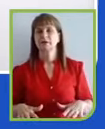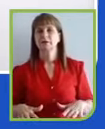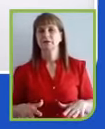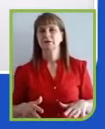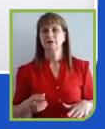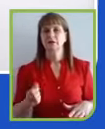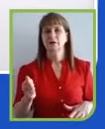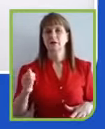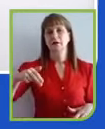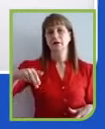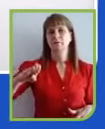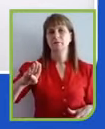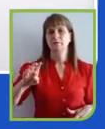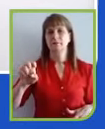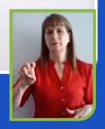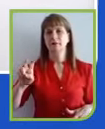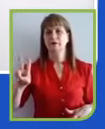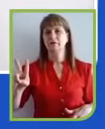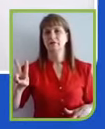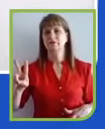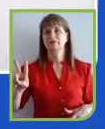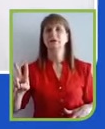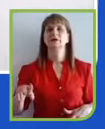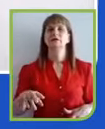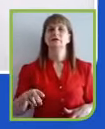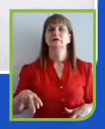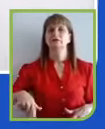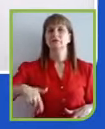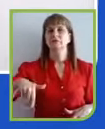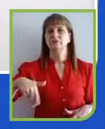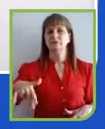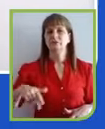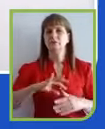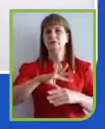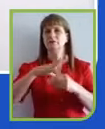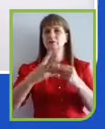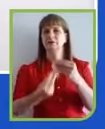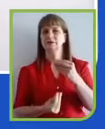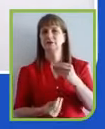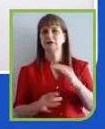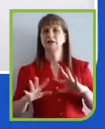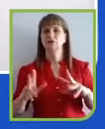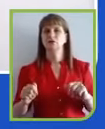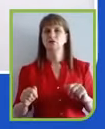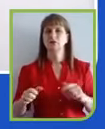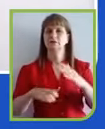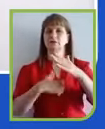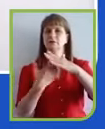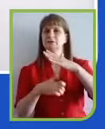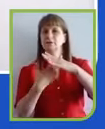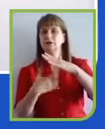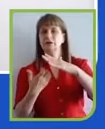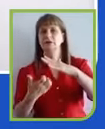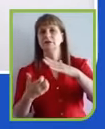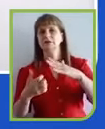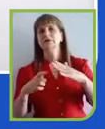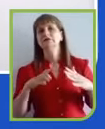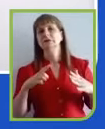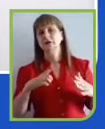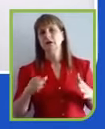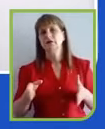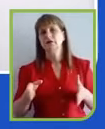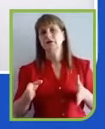na Braskem, não diferente, no Pacto Global ou na CPFL, a gente tem aí percurso tenebroso,